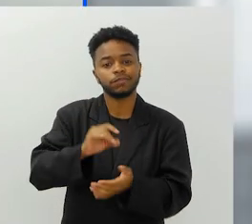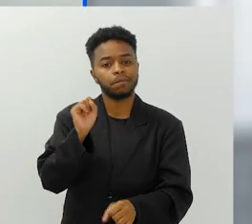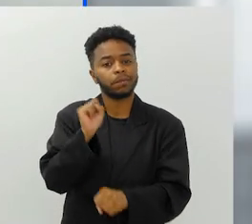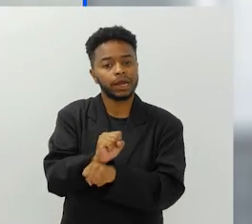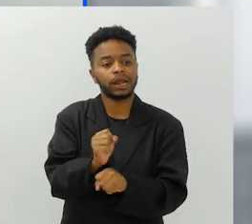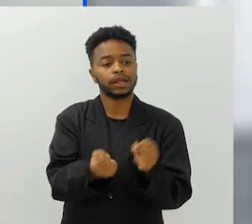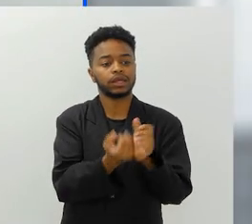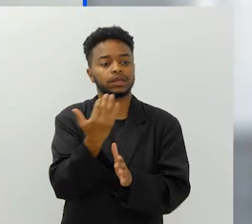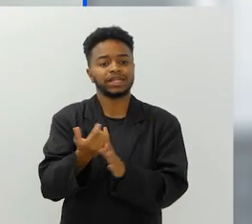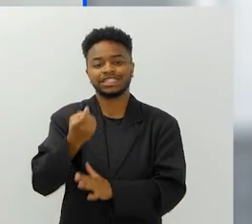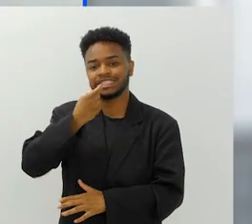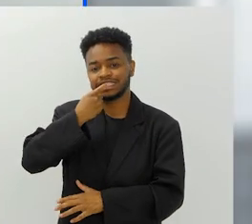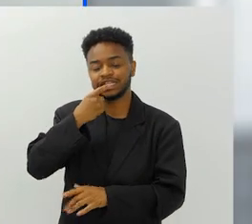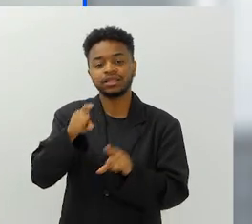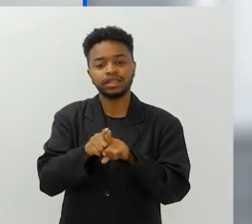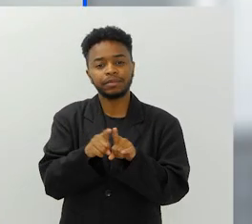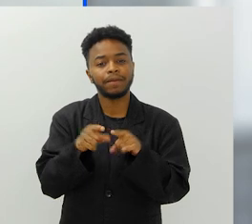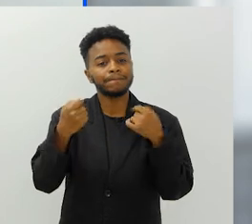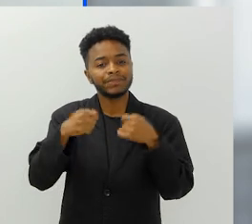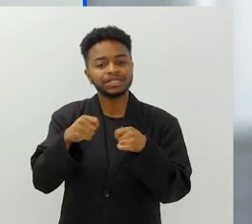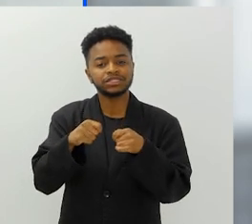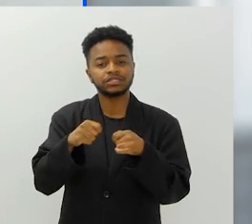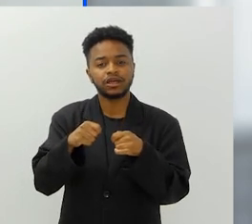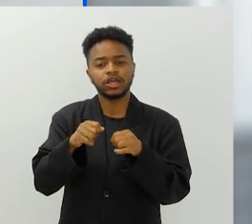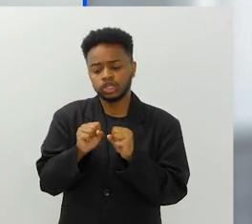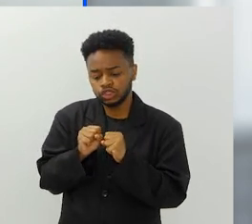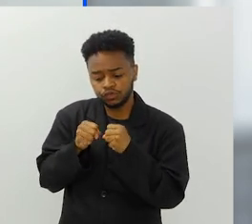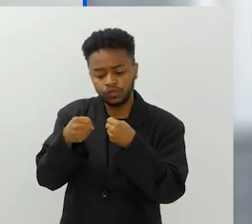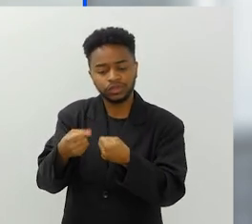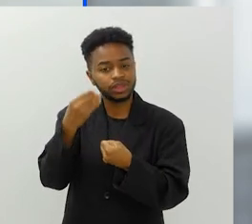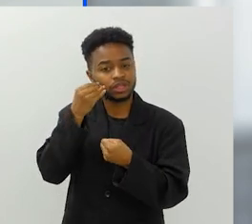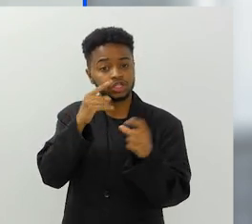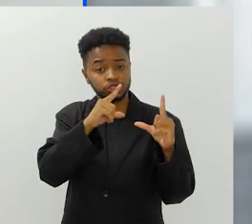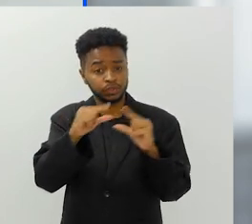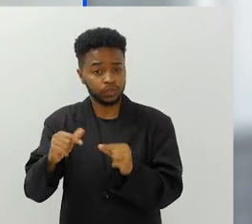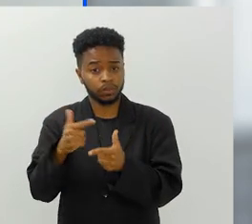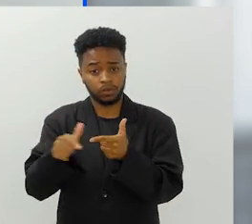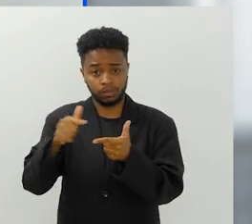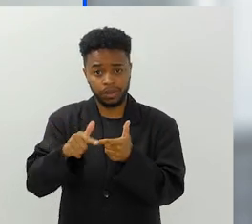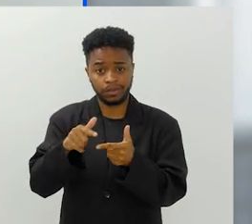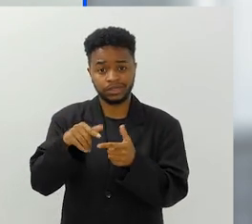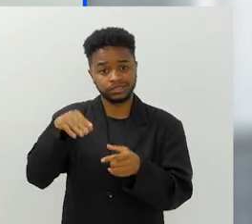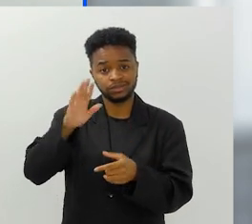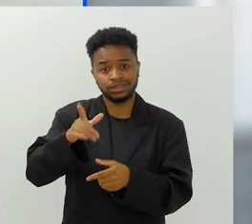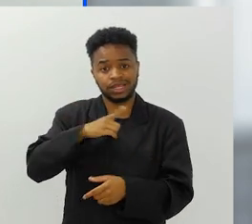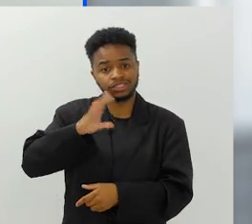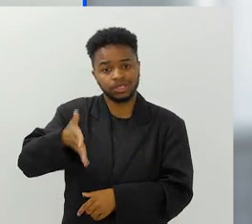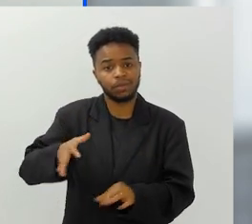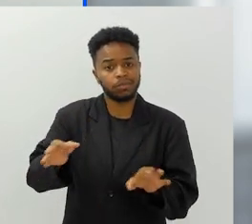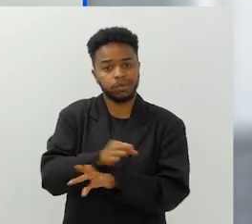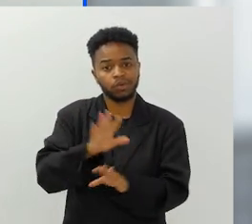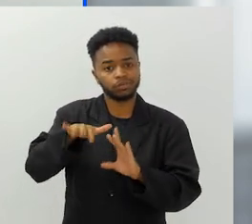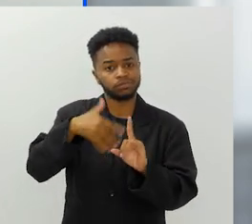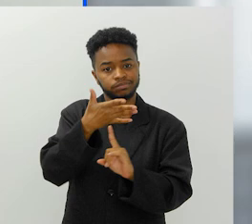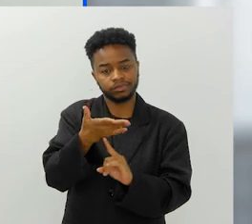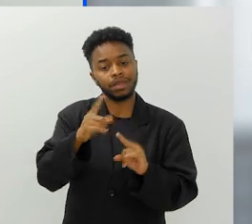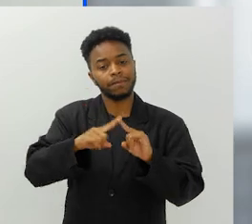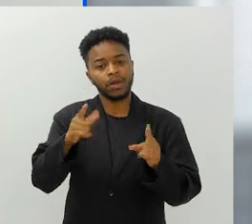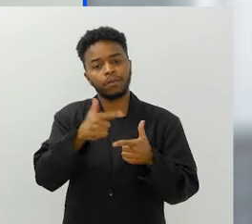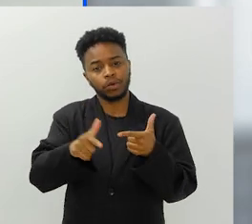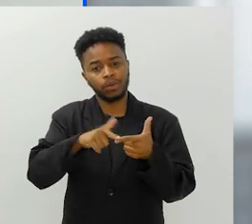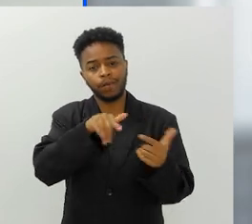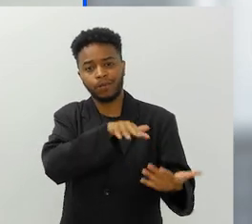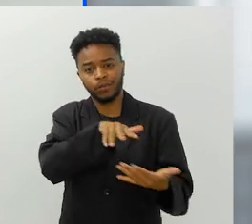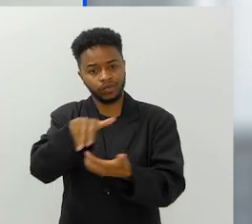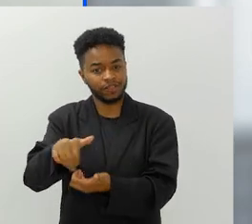torneira do plástico e também uma grande ambição em como mitigar as consequências do plástico que já existe hoje no meio ambiente. E é um problema universal,